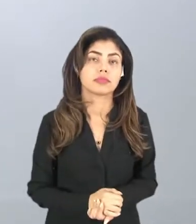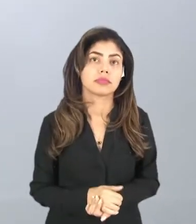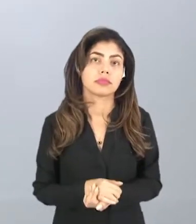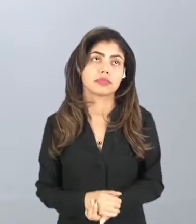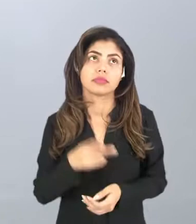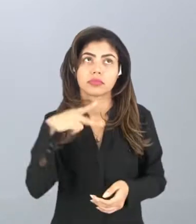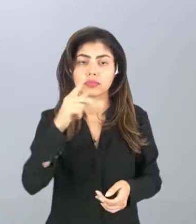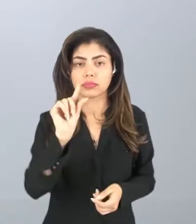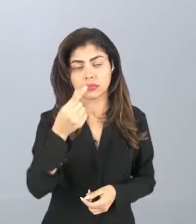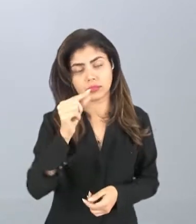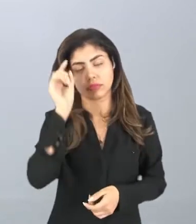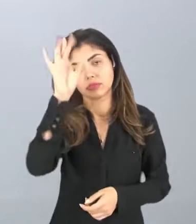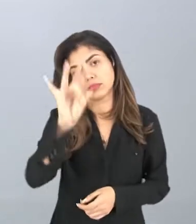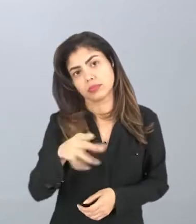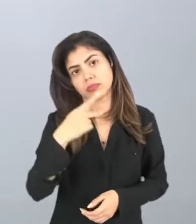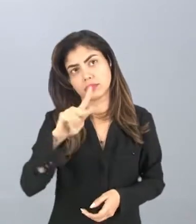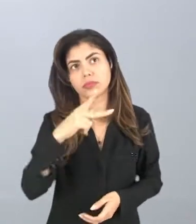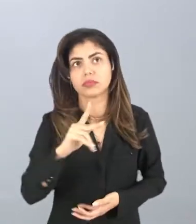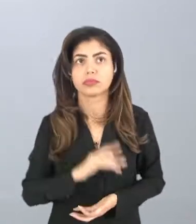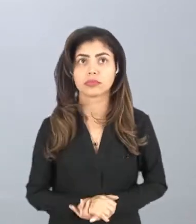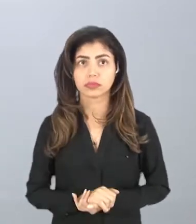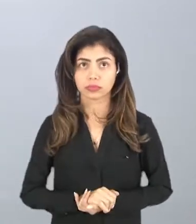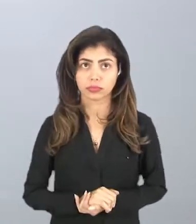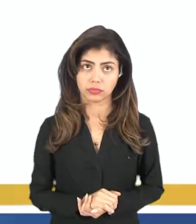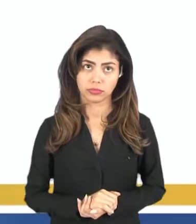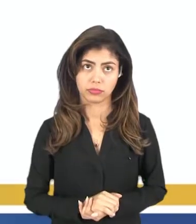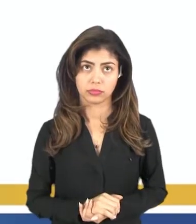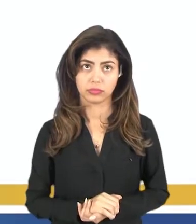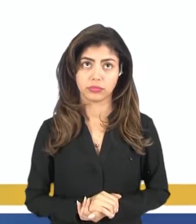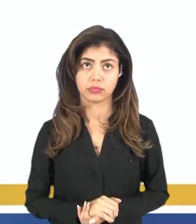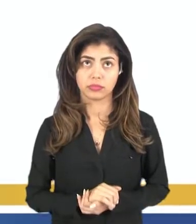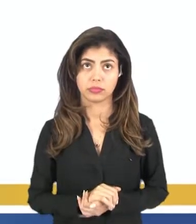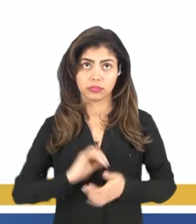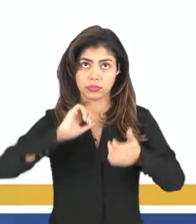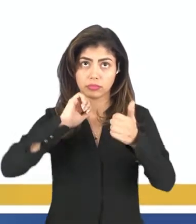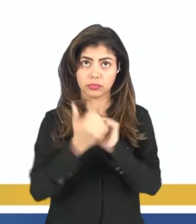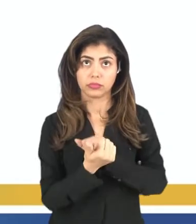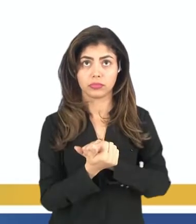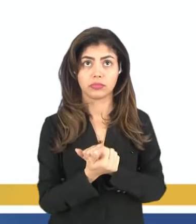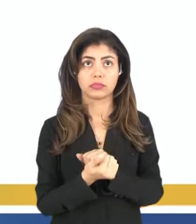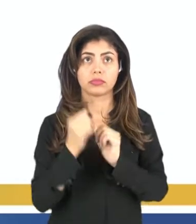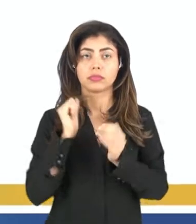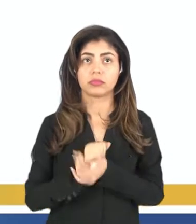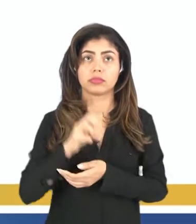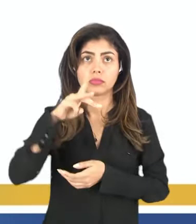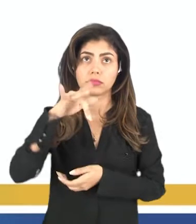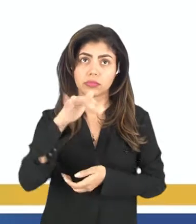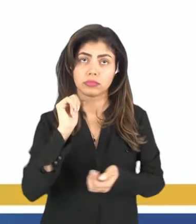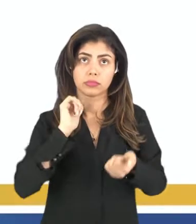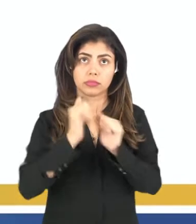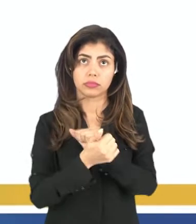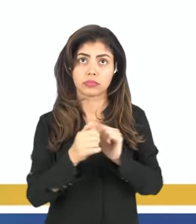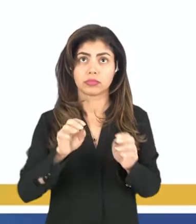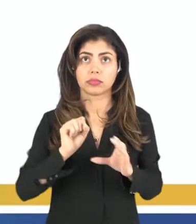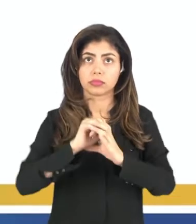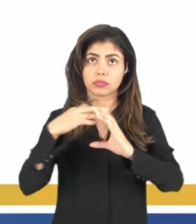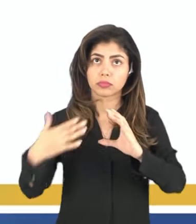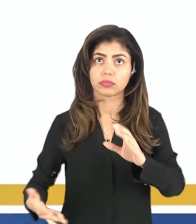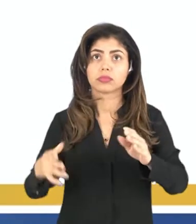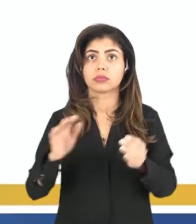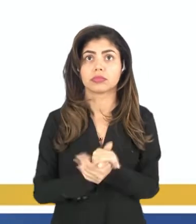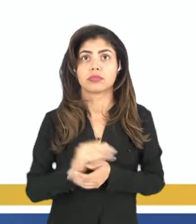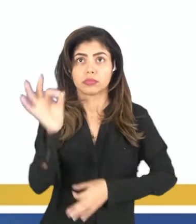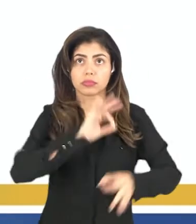e a gente vai falar um pouquinho sobre cada um deles. Os esportes de aventura são modalidades esportivas, né? Que se